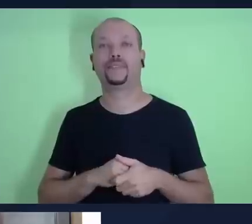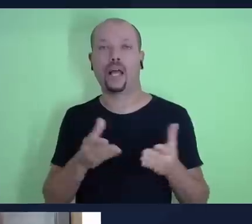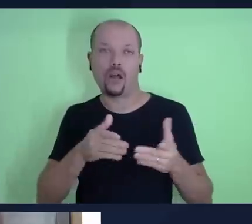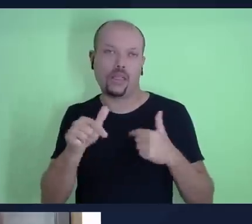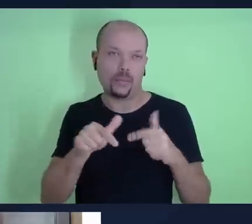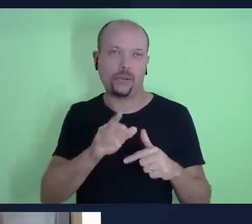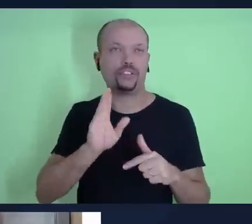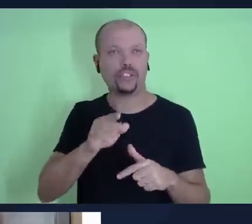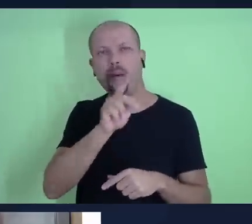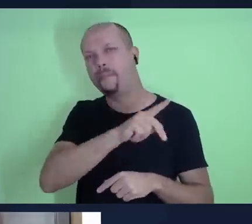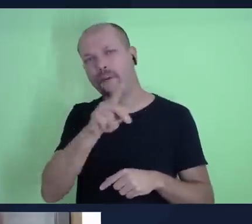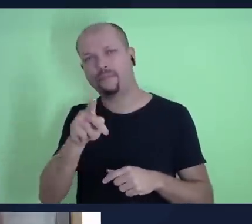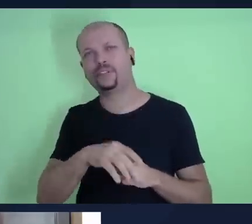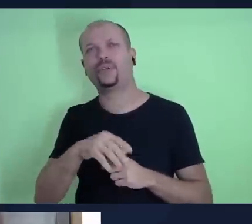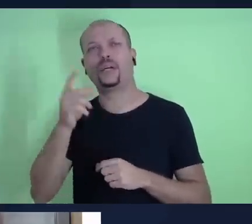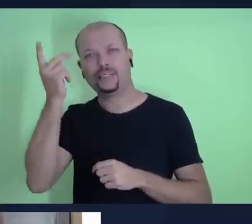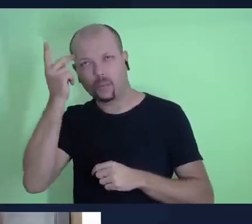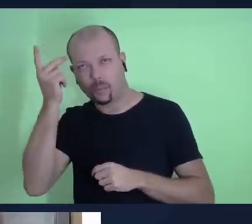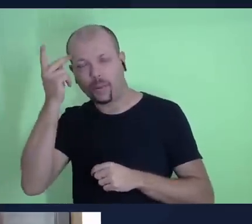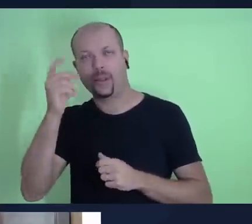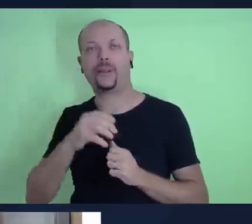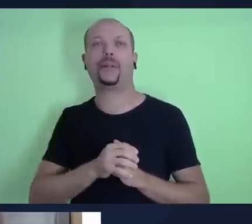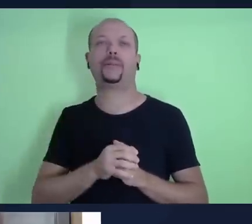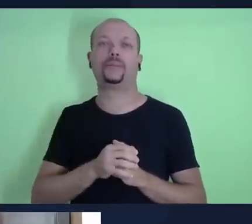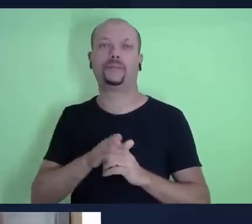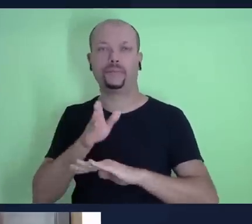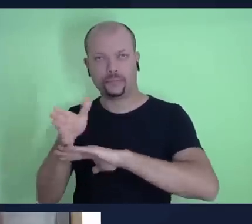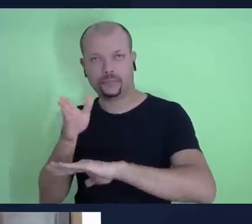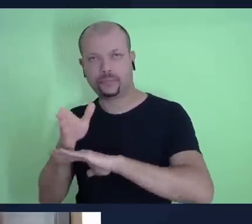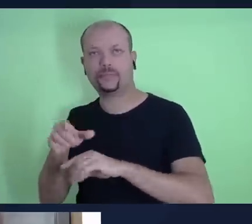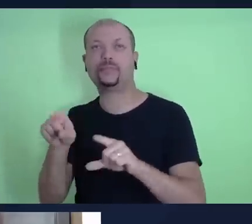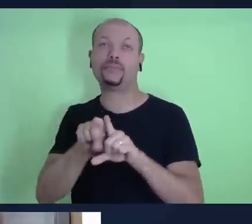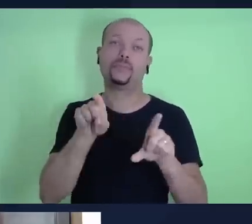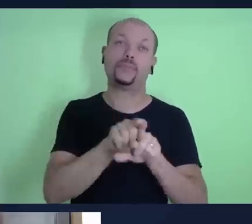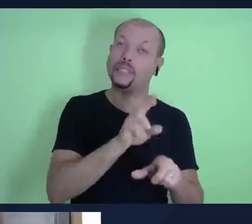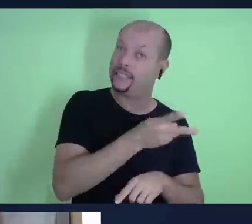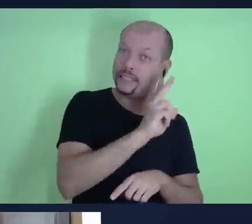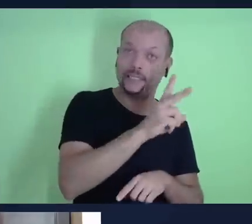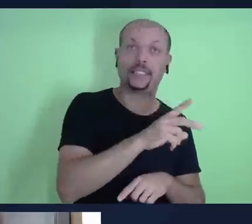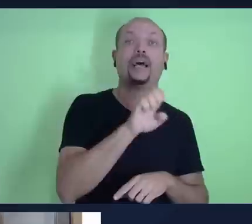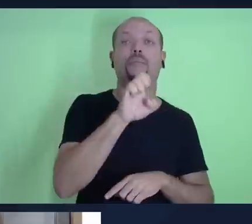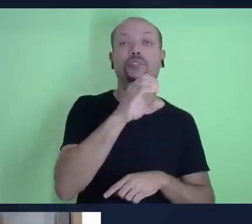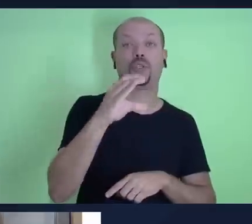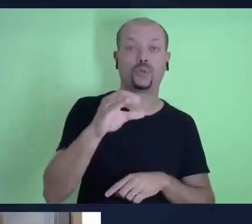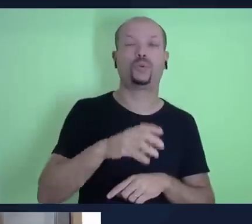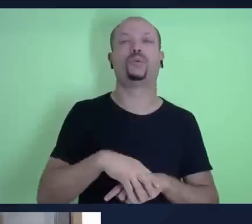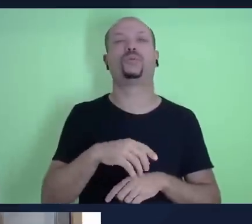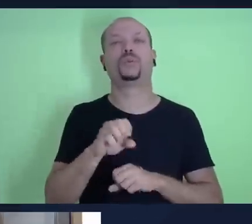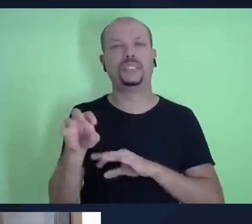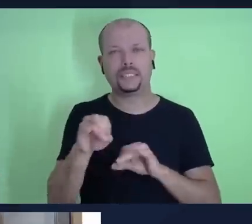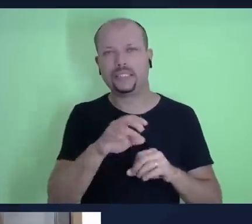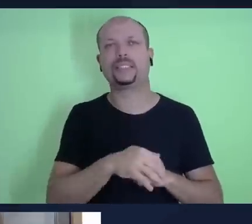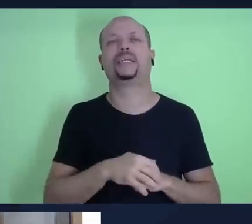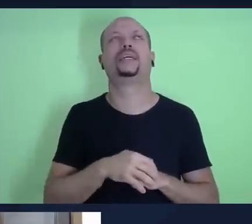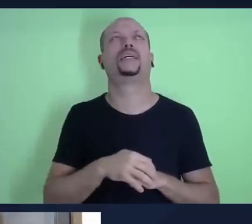professor no Campo São Paulo e sempre professor no Campo Engenheiro Coelho, já dei aula nos cursos de administração, comunicação,